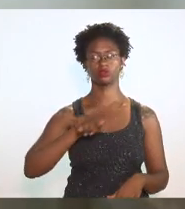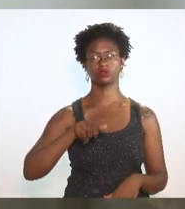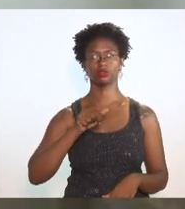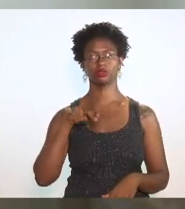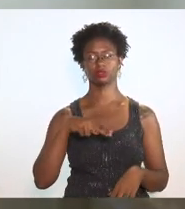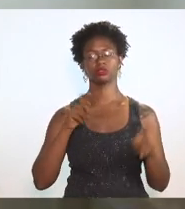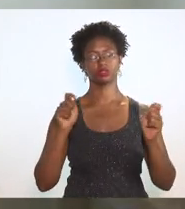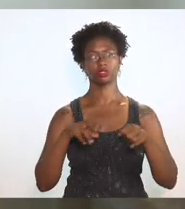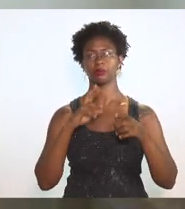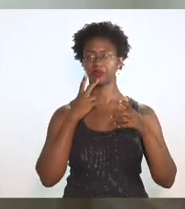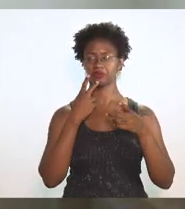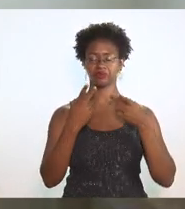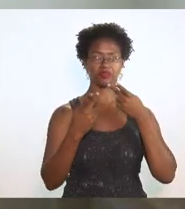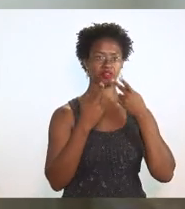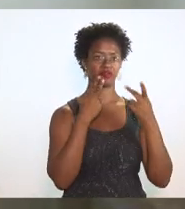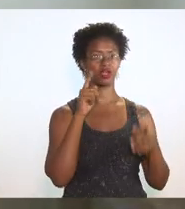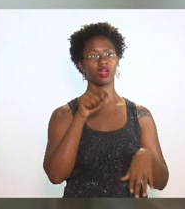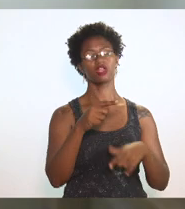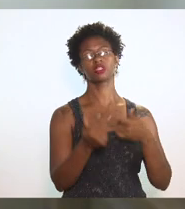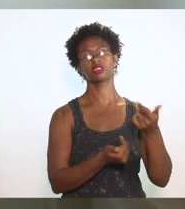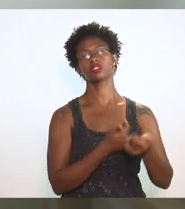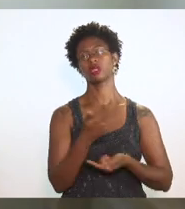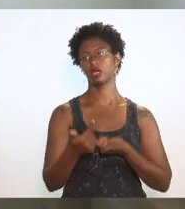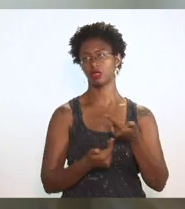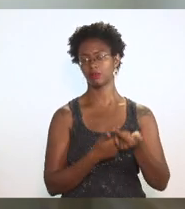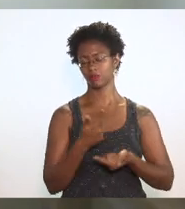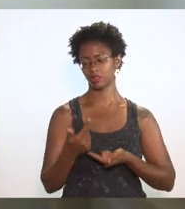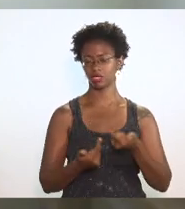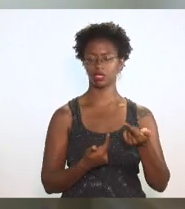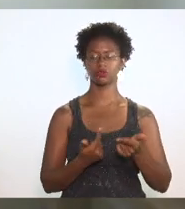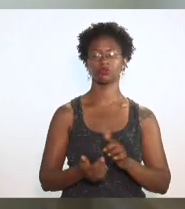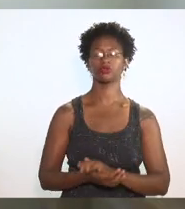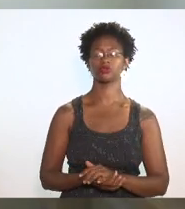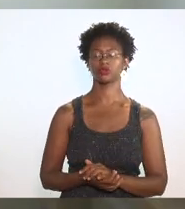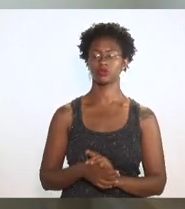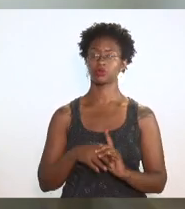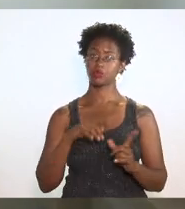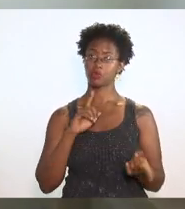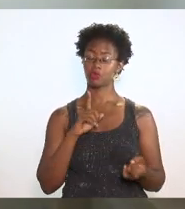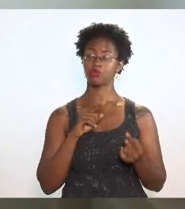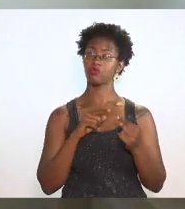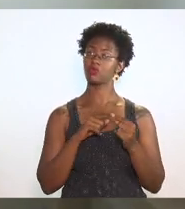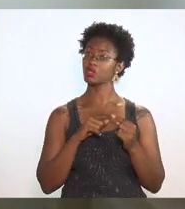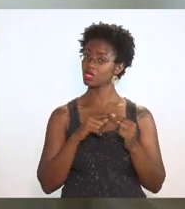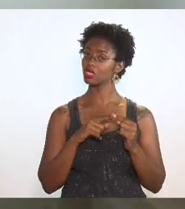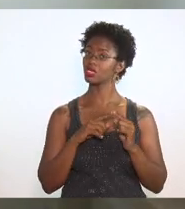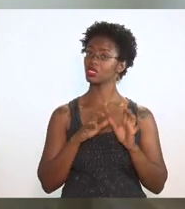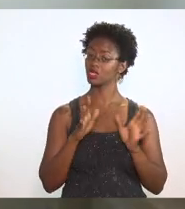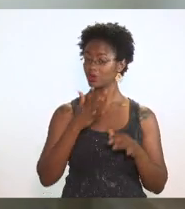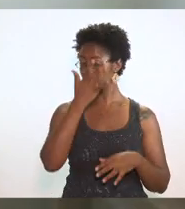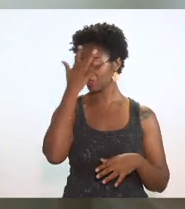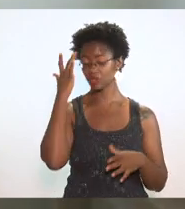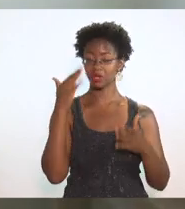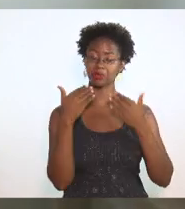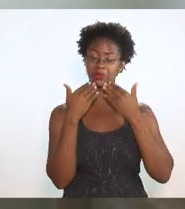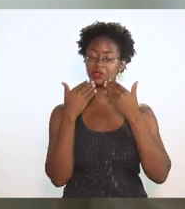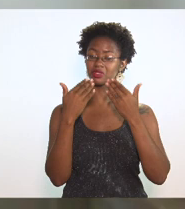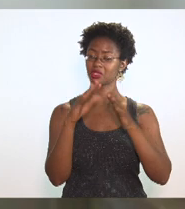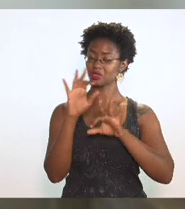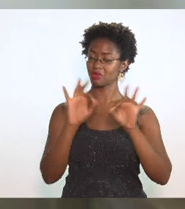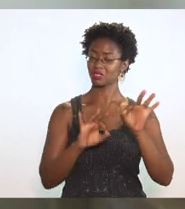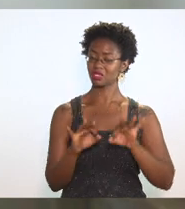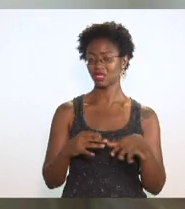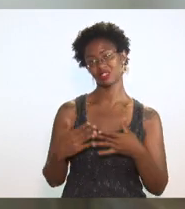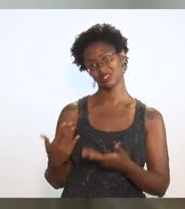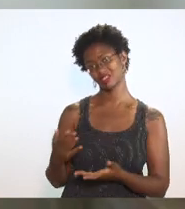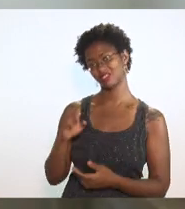que esse trabalho é inerente a quem apresenta o projeto, que seria o